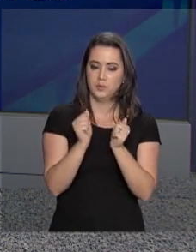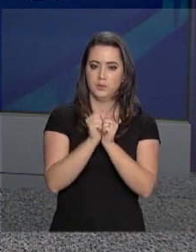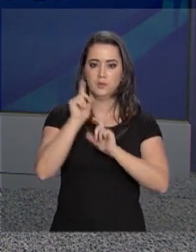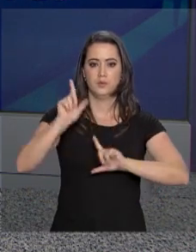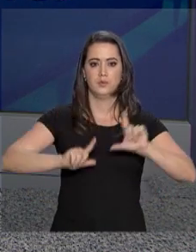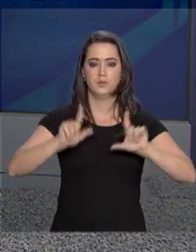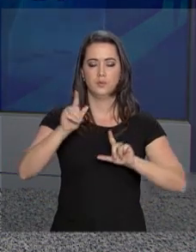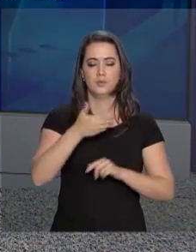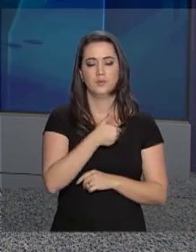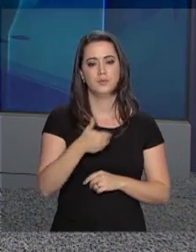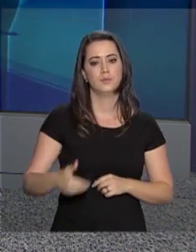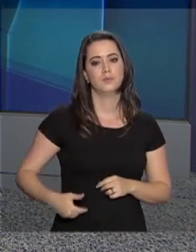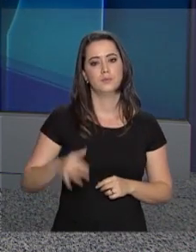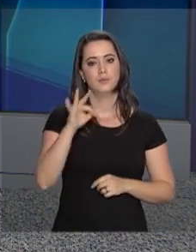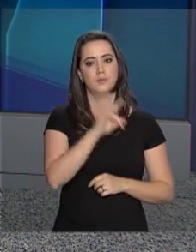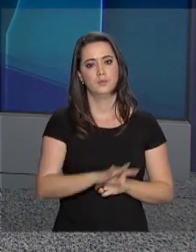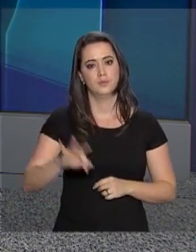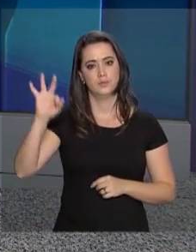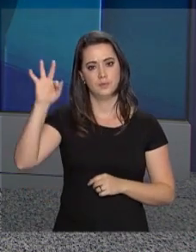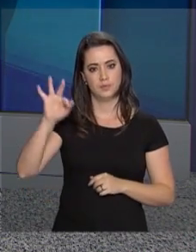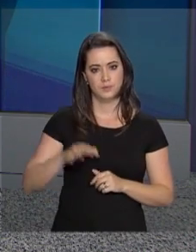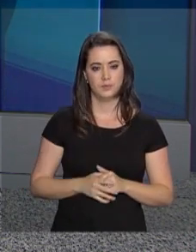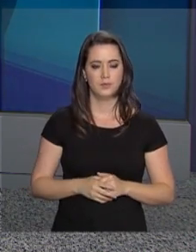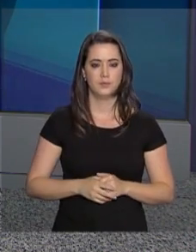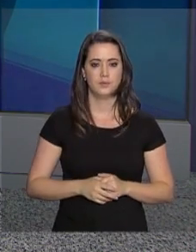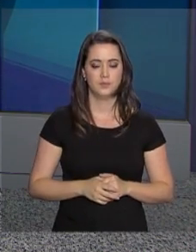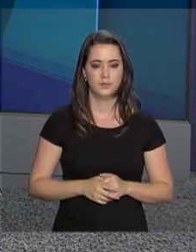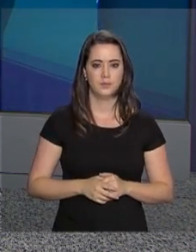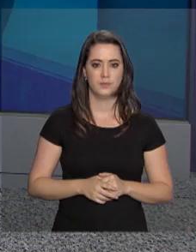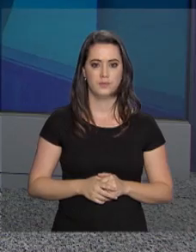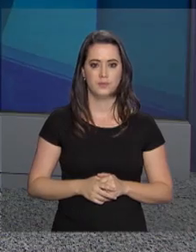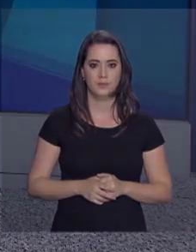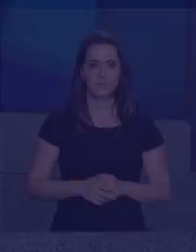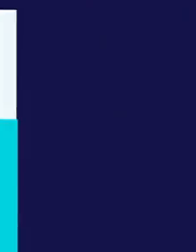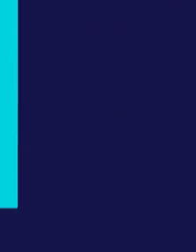e continue com a gente aqui na NBR, a TV do Governo Federal.